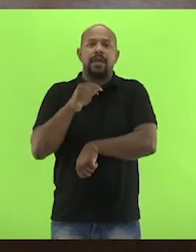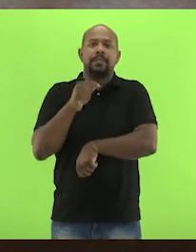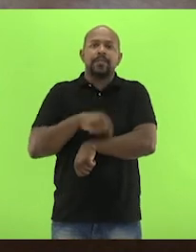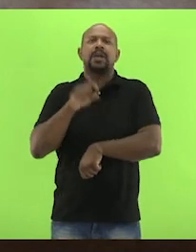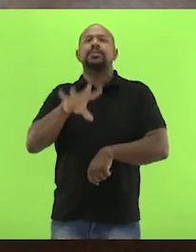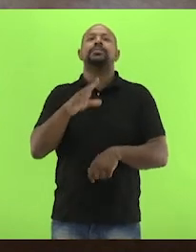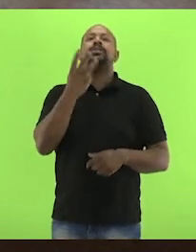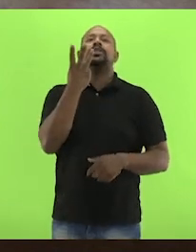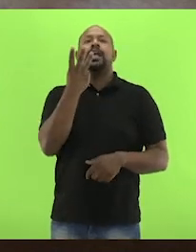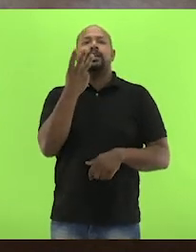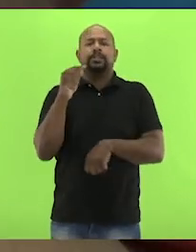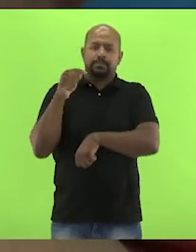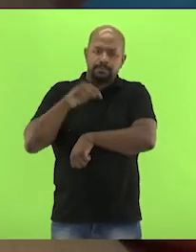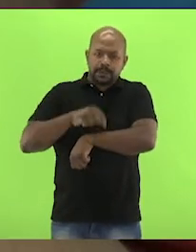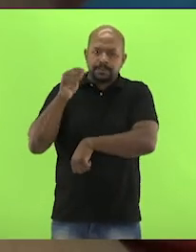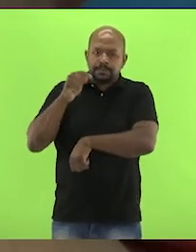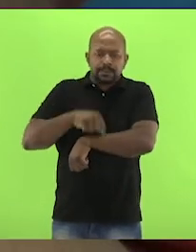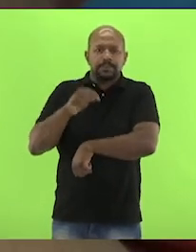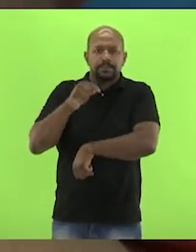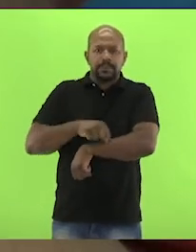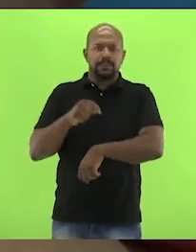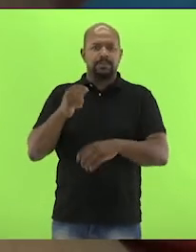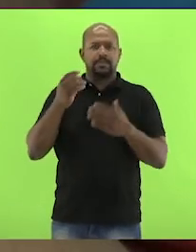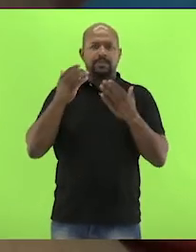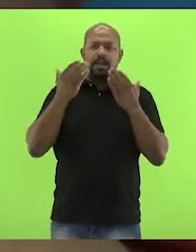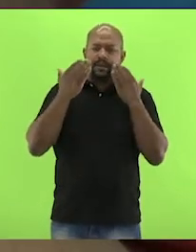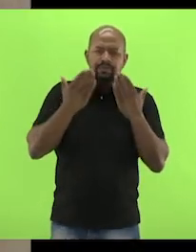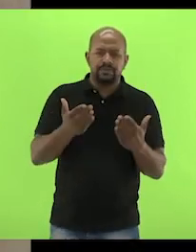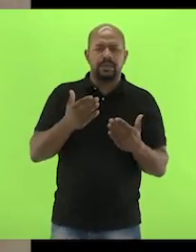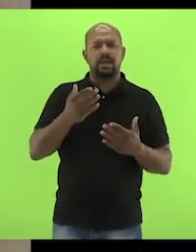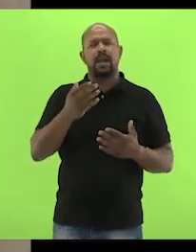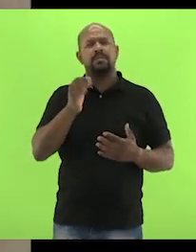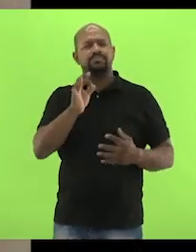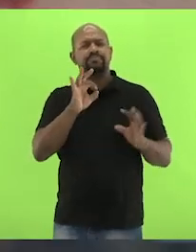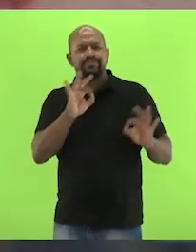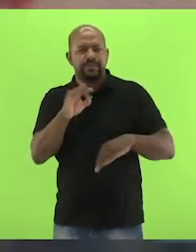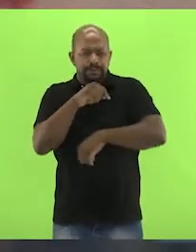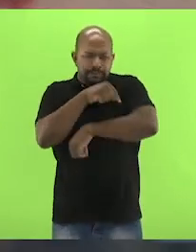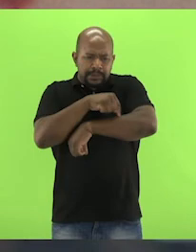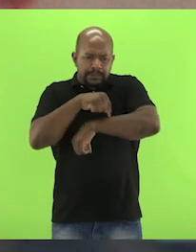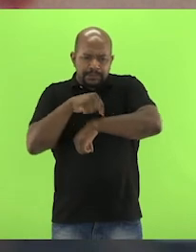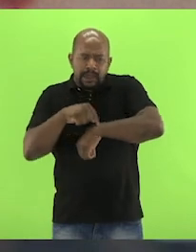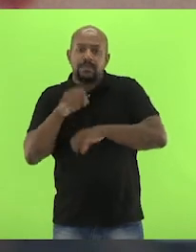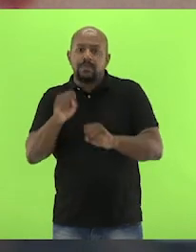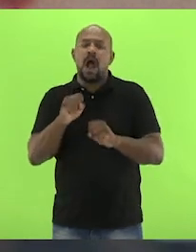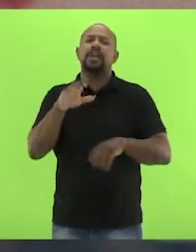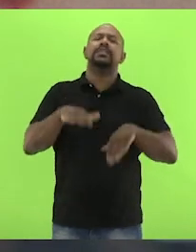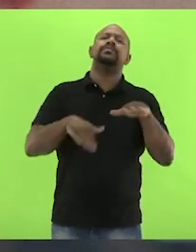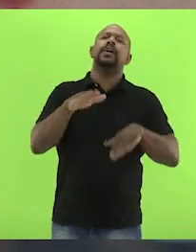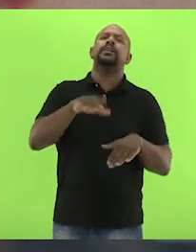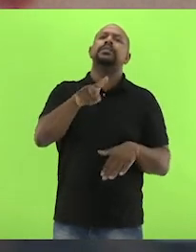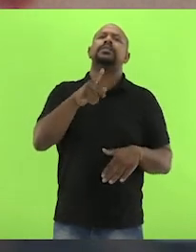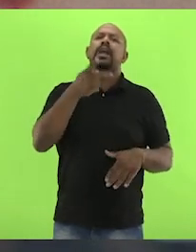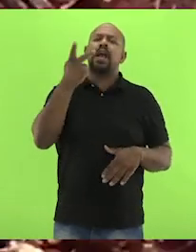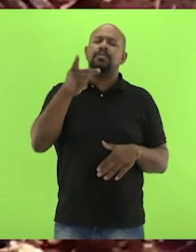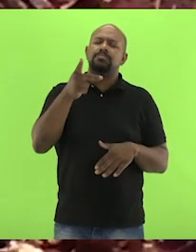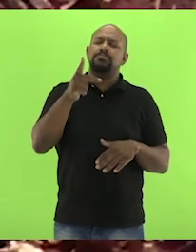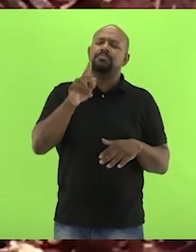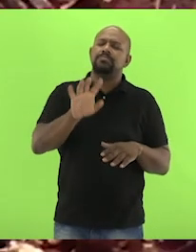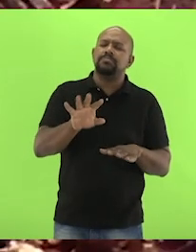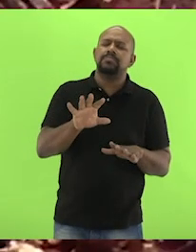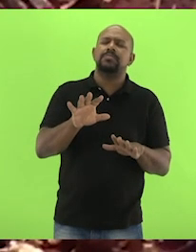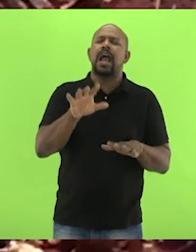número de três. E dispostas de forma linear. Exemplos de picadas. Elas causar alergias que se chama simidíase.